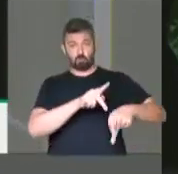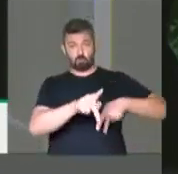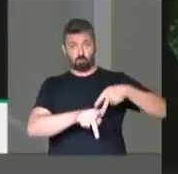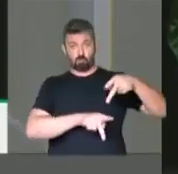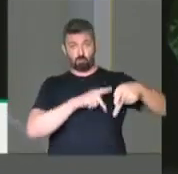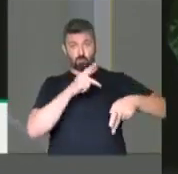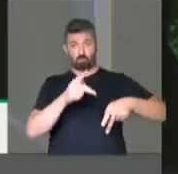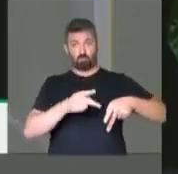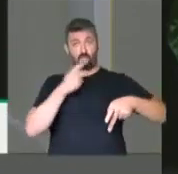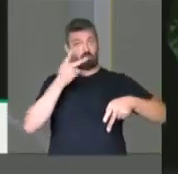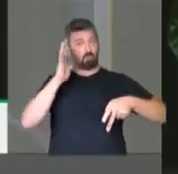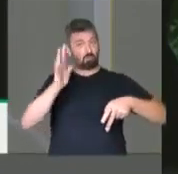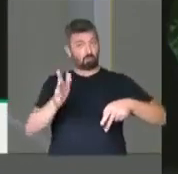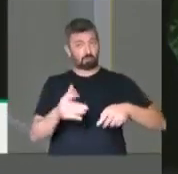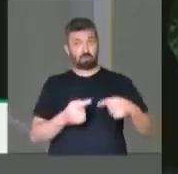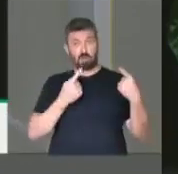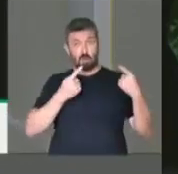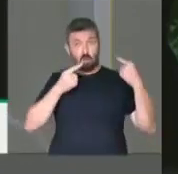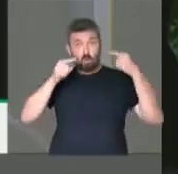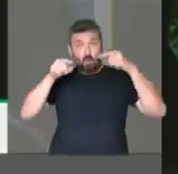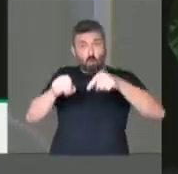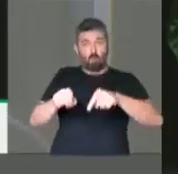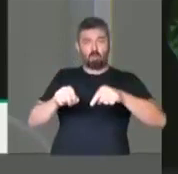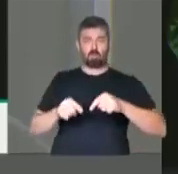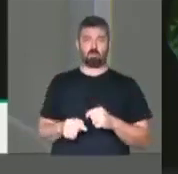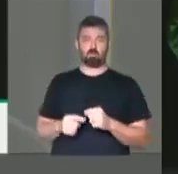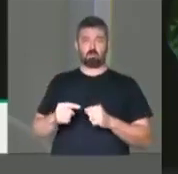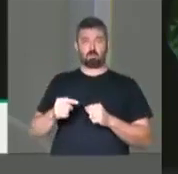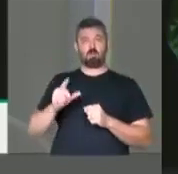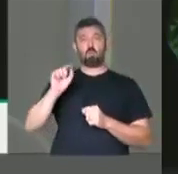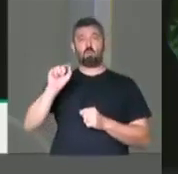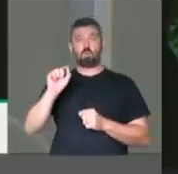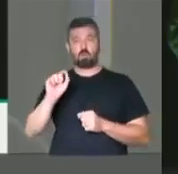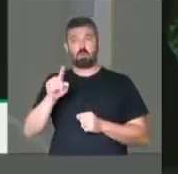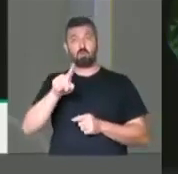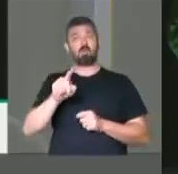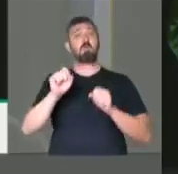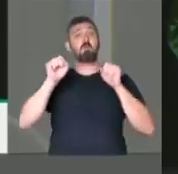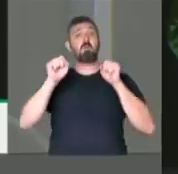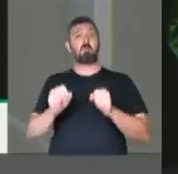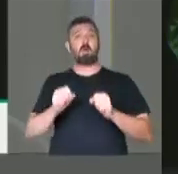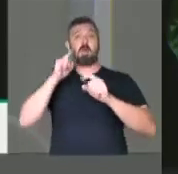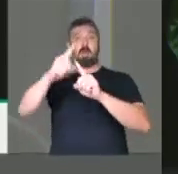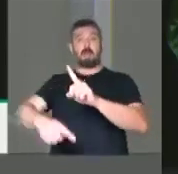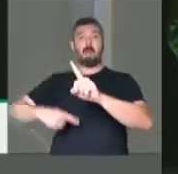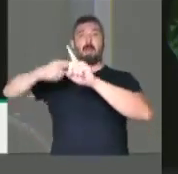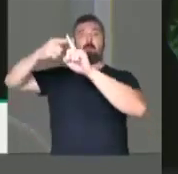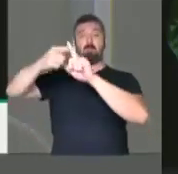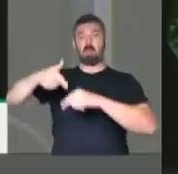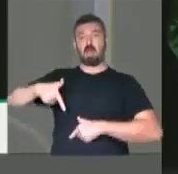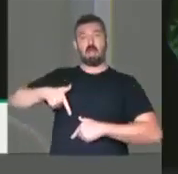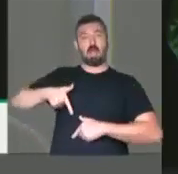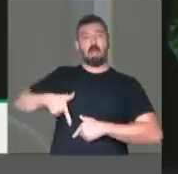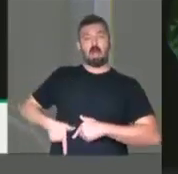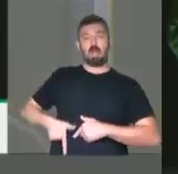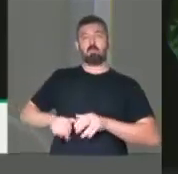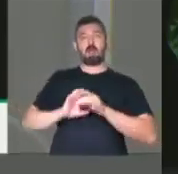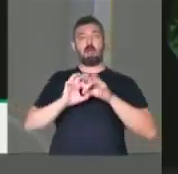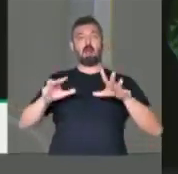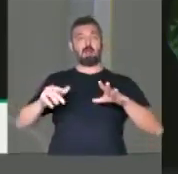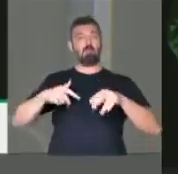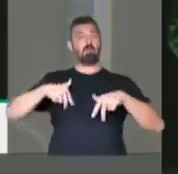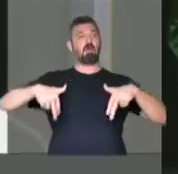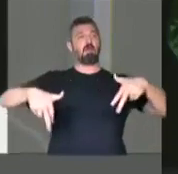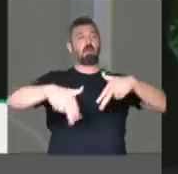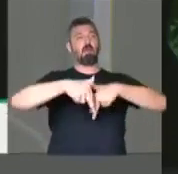população se posicionou contrária à ideia de que você deve aumentar o porte de armas para